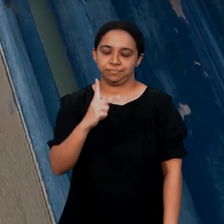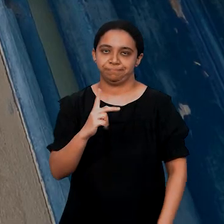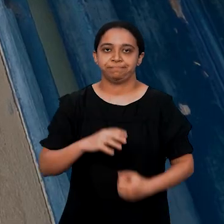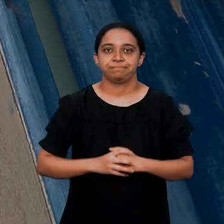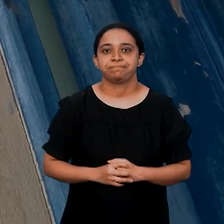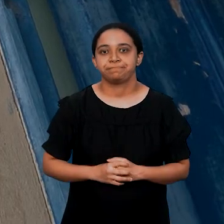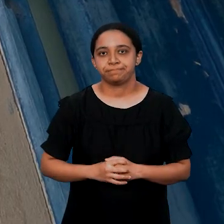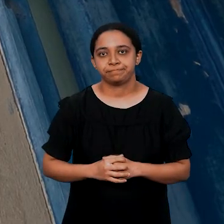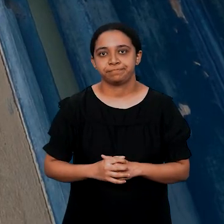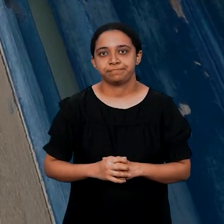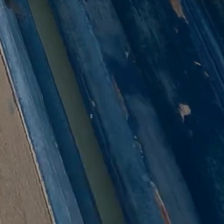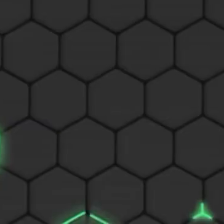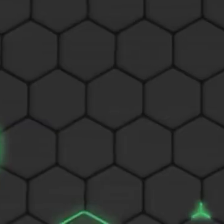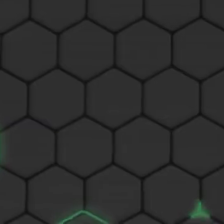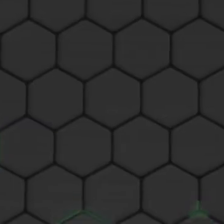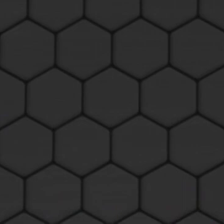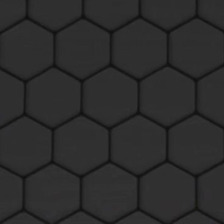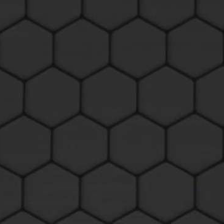Histórico. É já já!